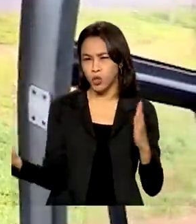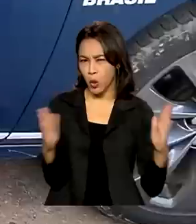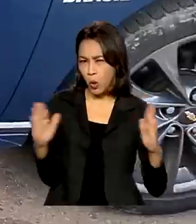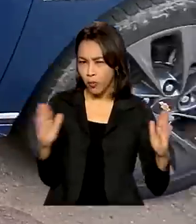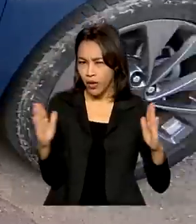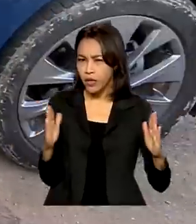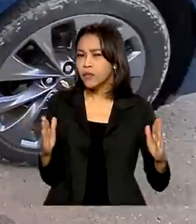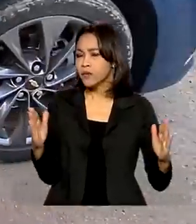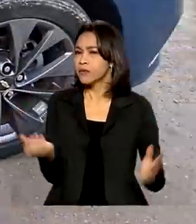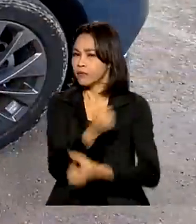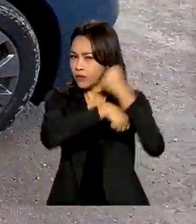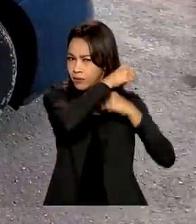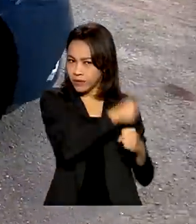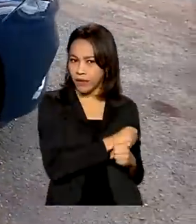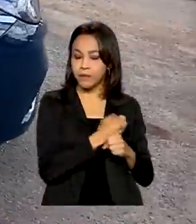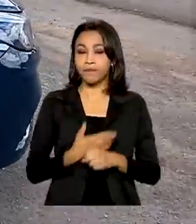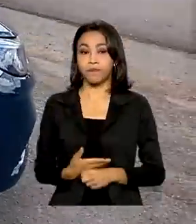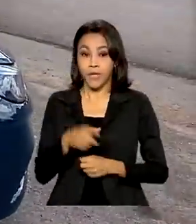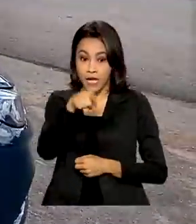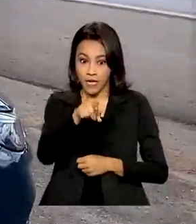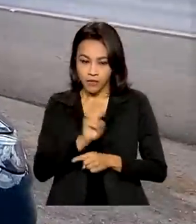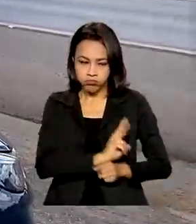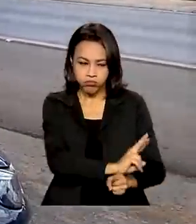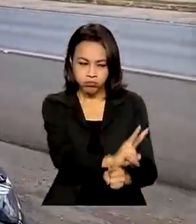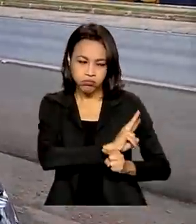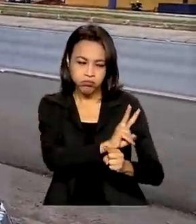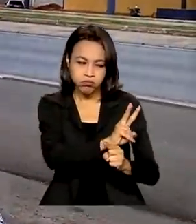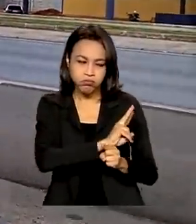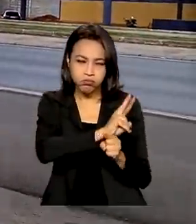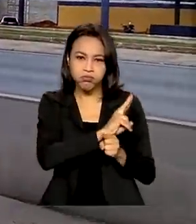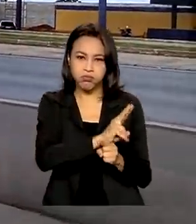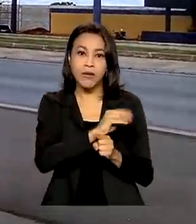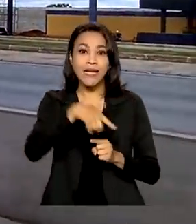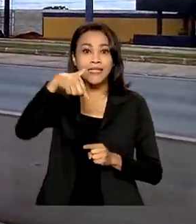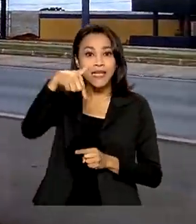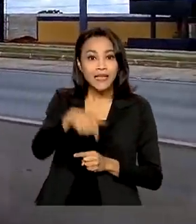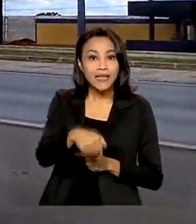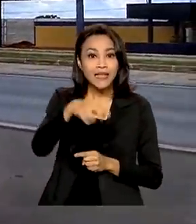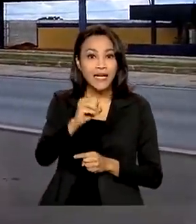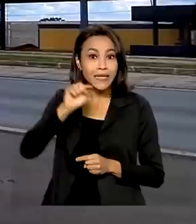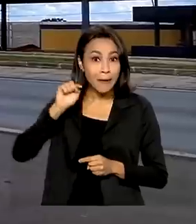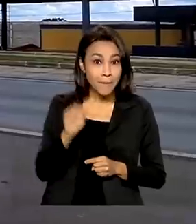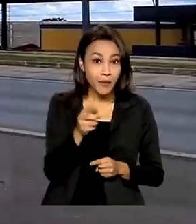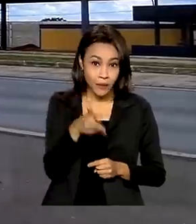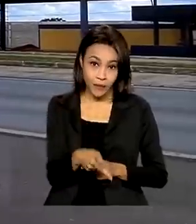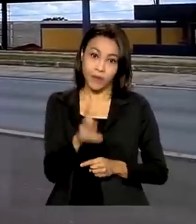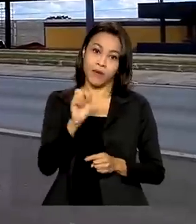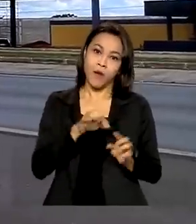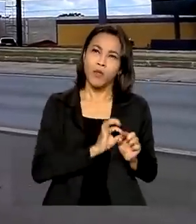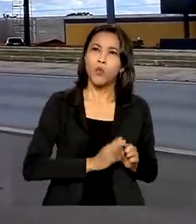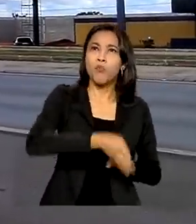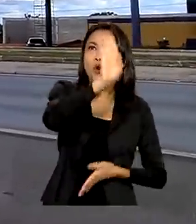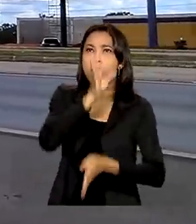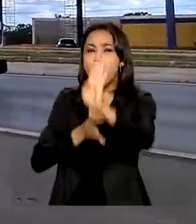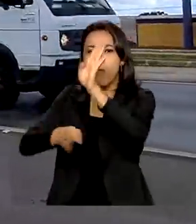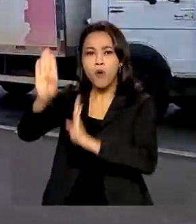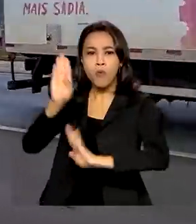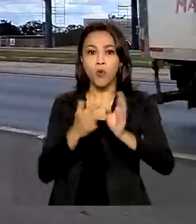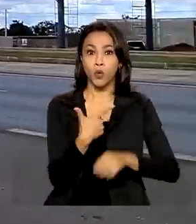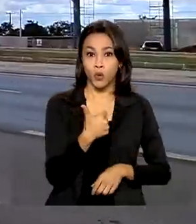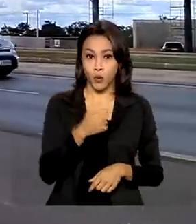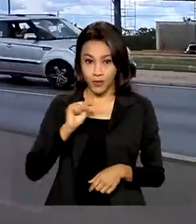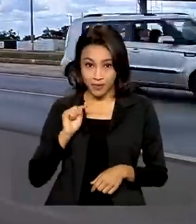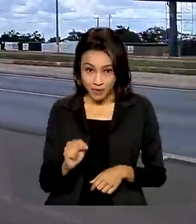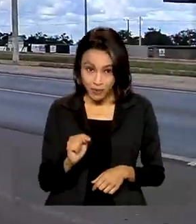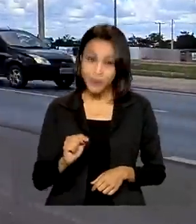2021. A operação nas estradas foi realizada em 70 mil quilômetros de rodovias federais, com mais de 12 mil e